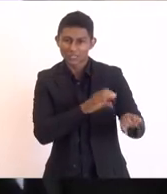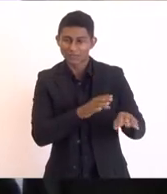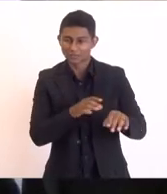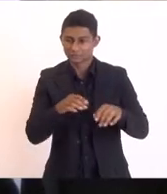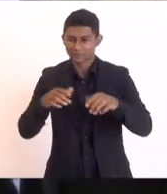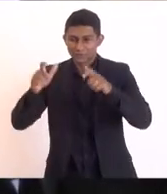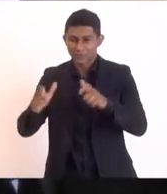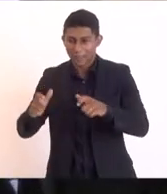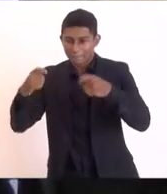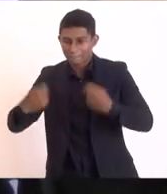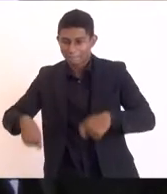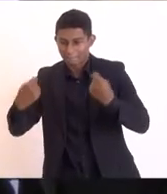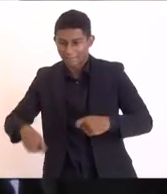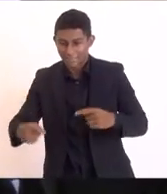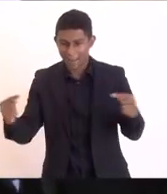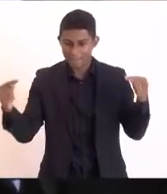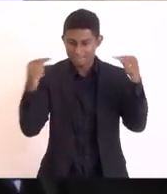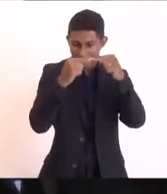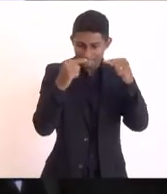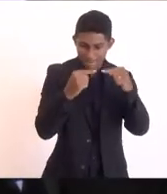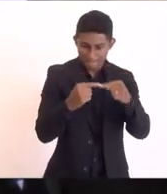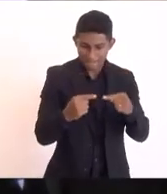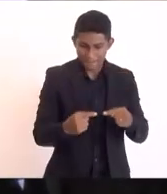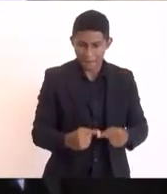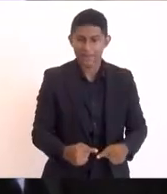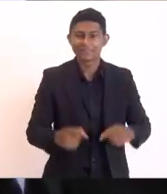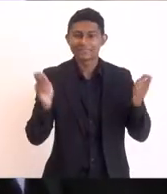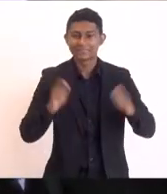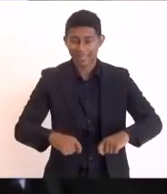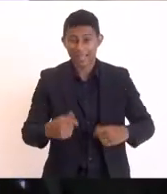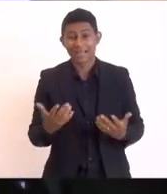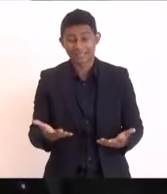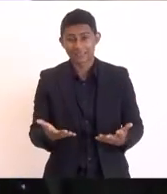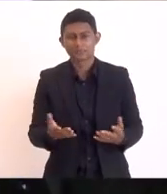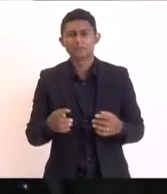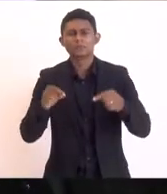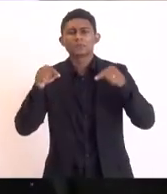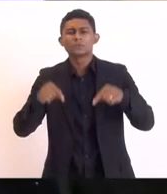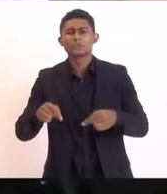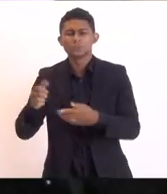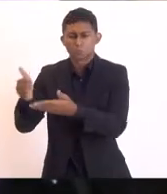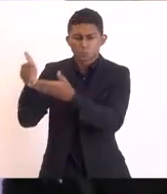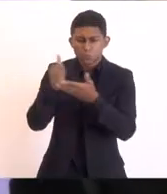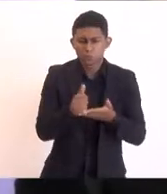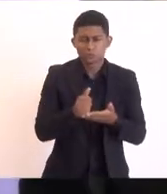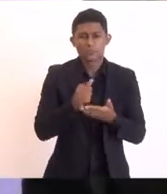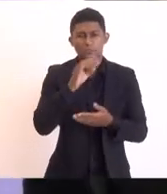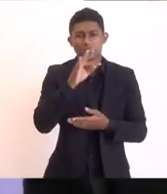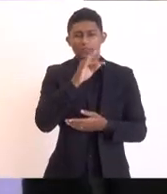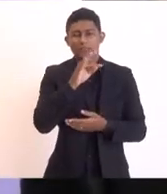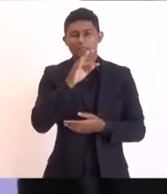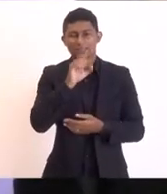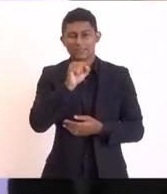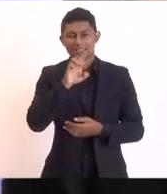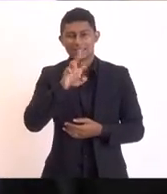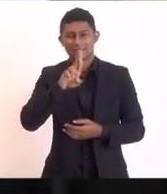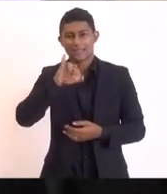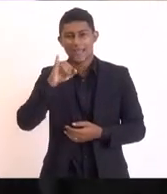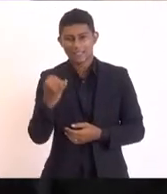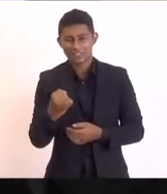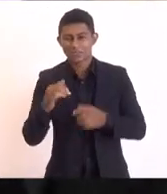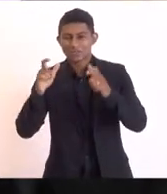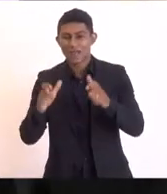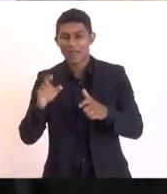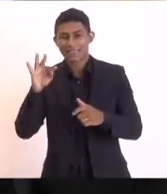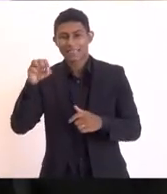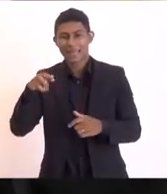resultado da pesquisa então é importante trazer o CDG para Tamoios para a gente poder fazer todo esse trabalho a partir